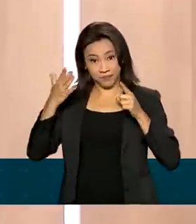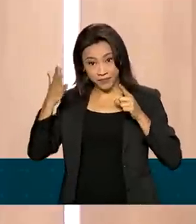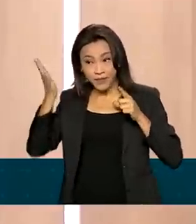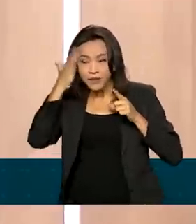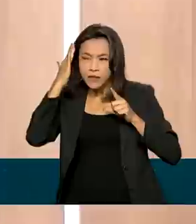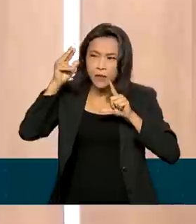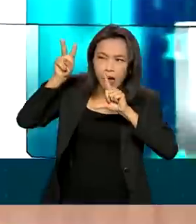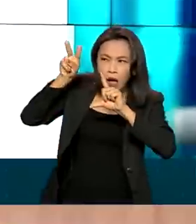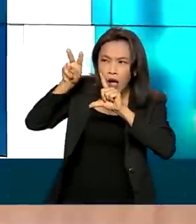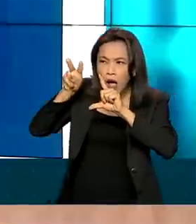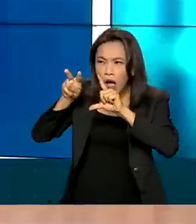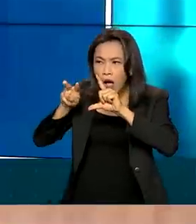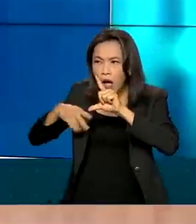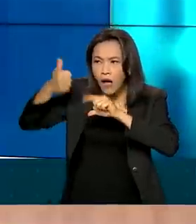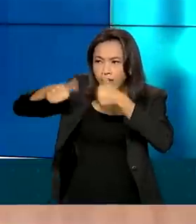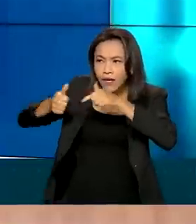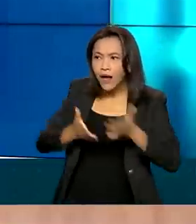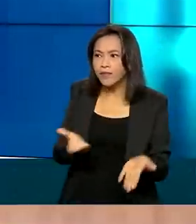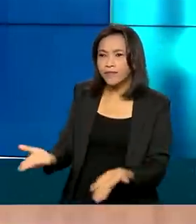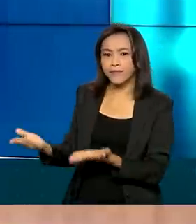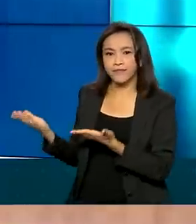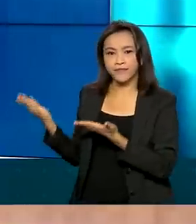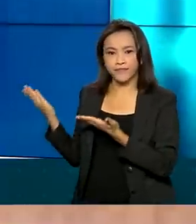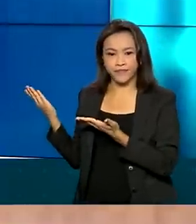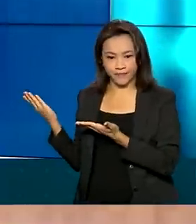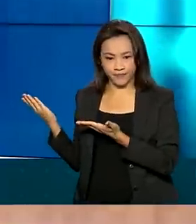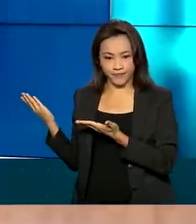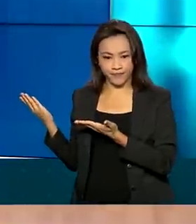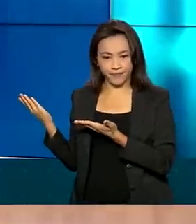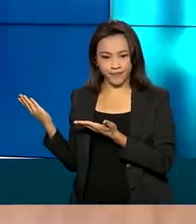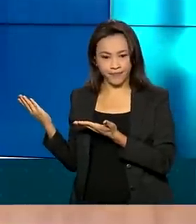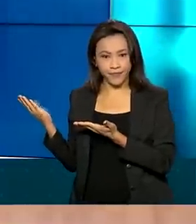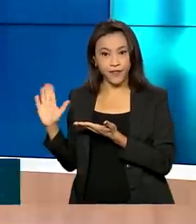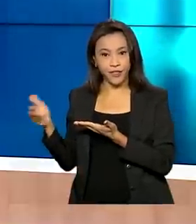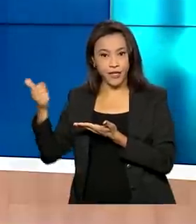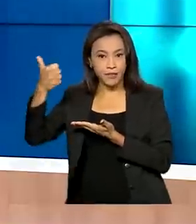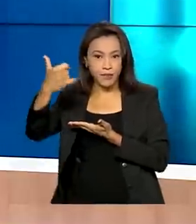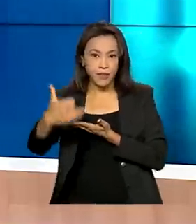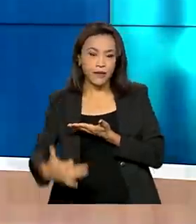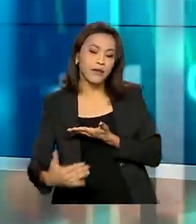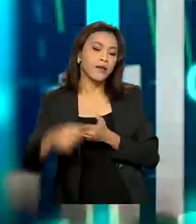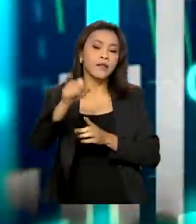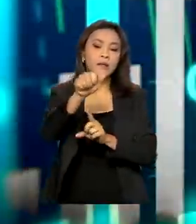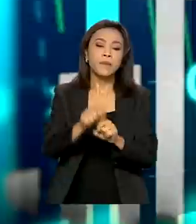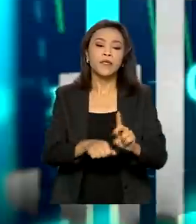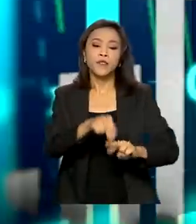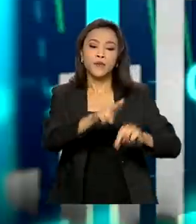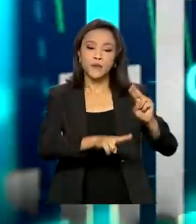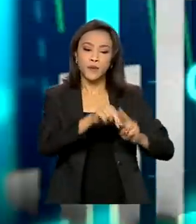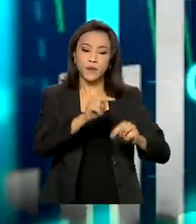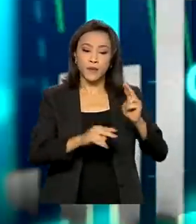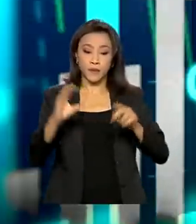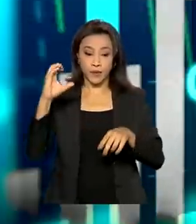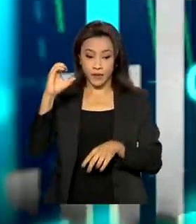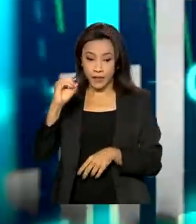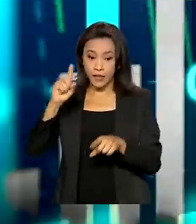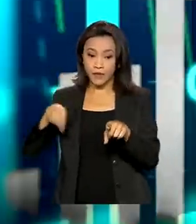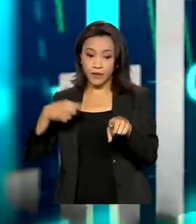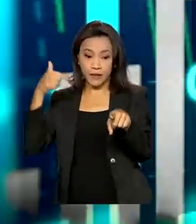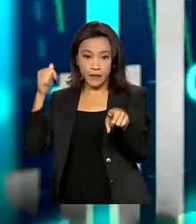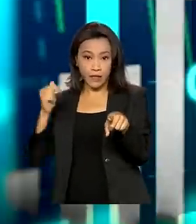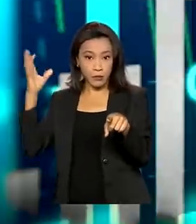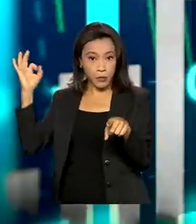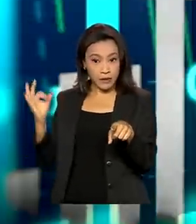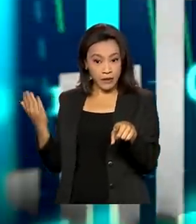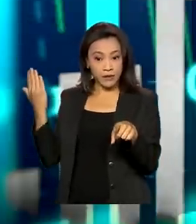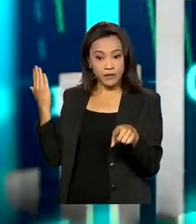poder avaliar esse crescimento. Como nós já havíamos mencionado, em junho o crescimento foi de 0,7% em